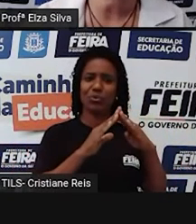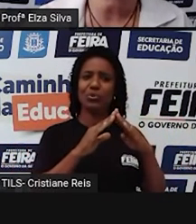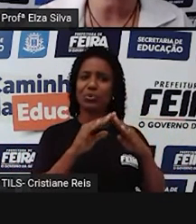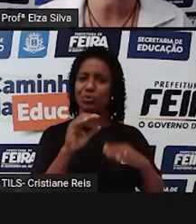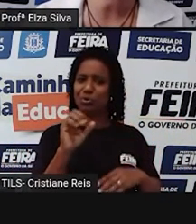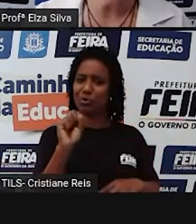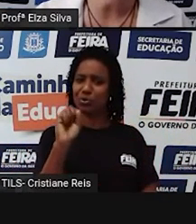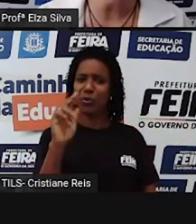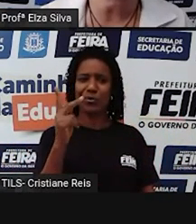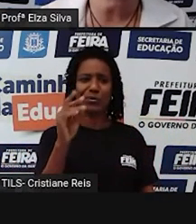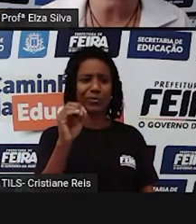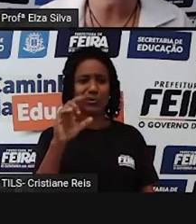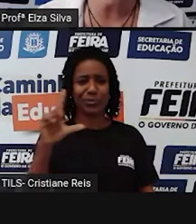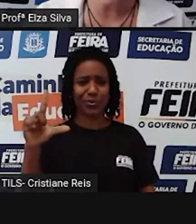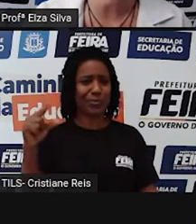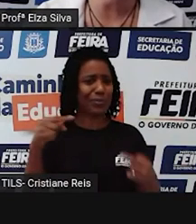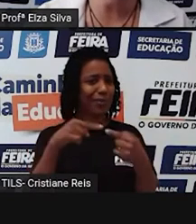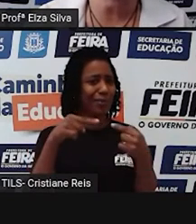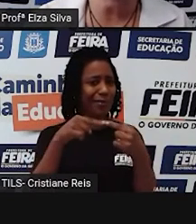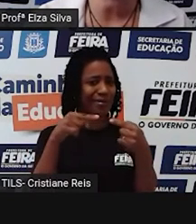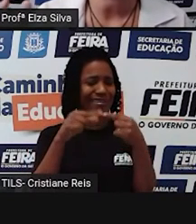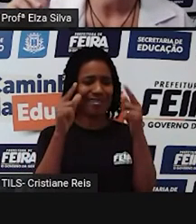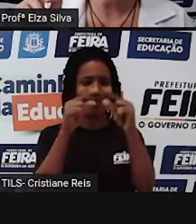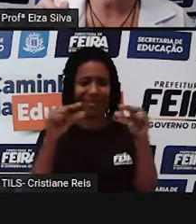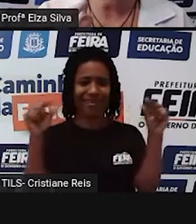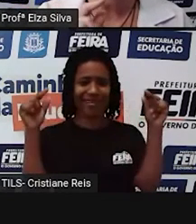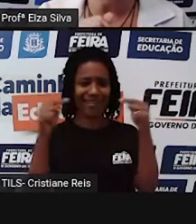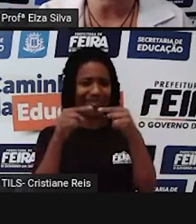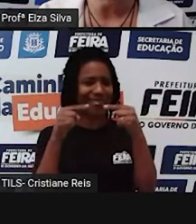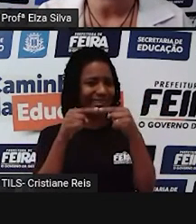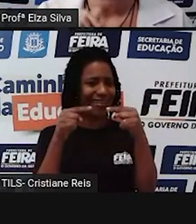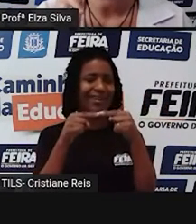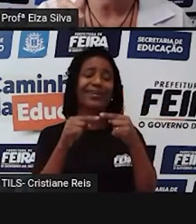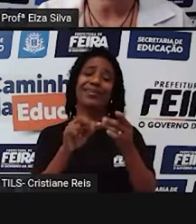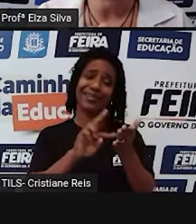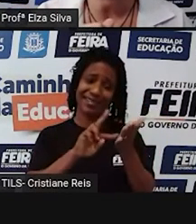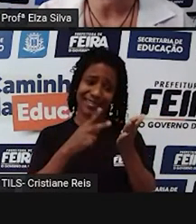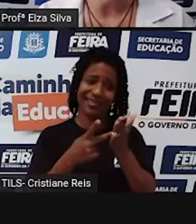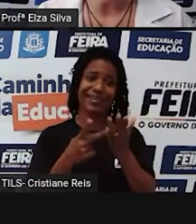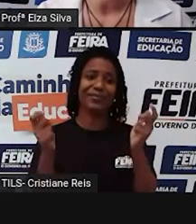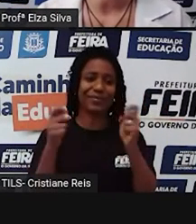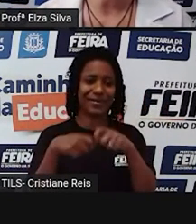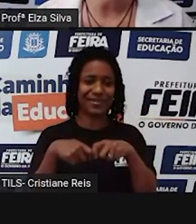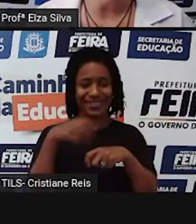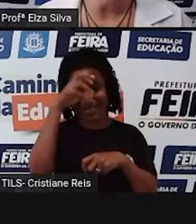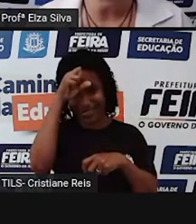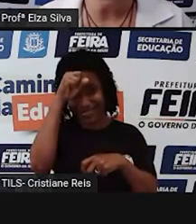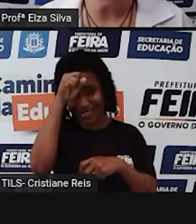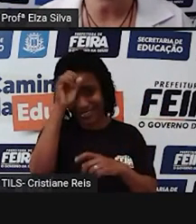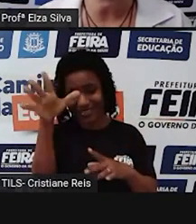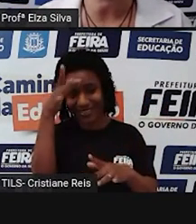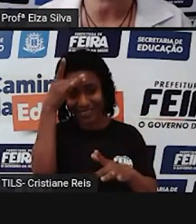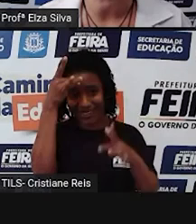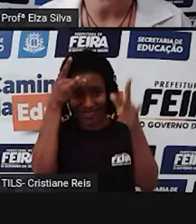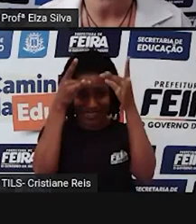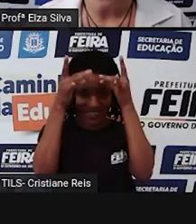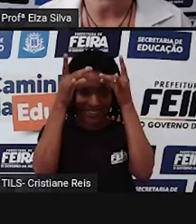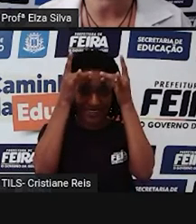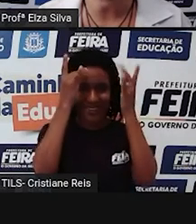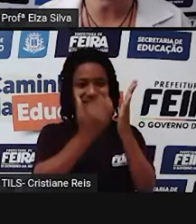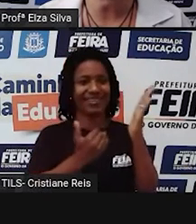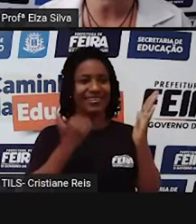palavras que são combinadas com a palavra school e melhorar e ampliar o seu universo vocabular